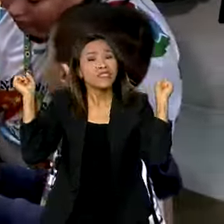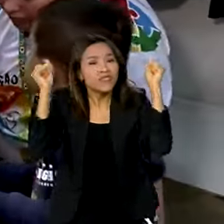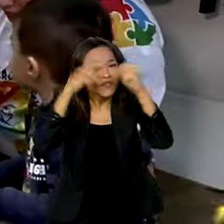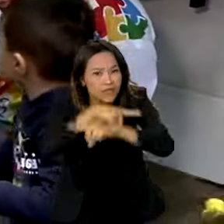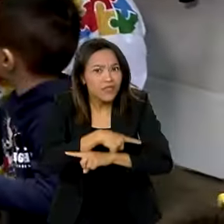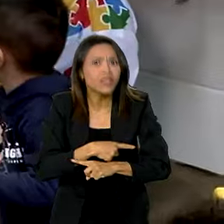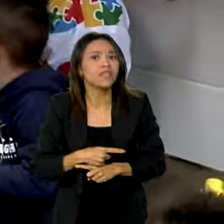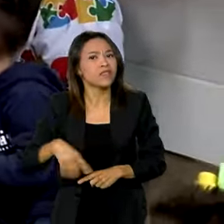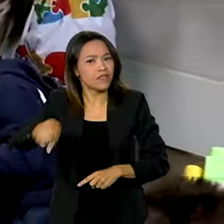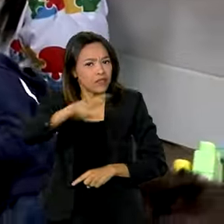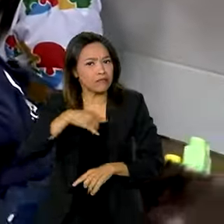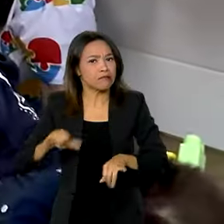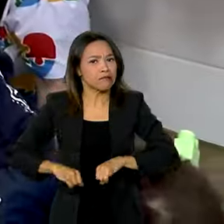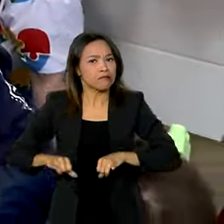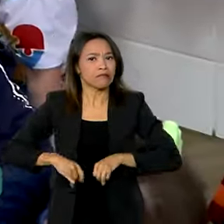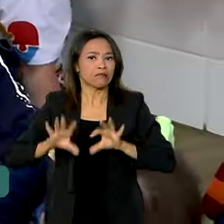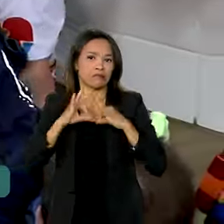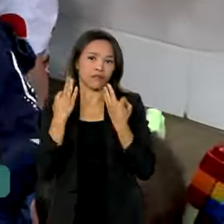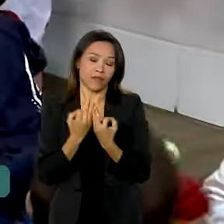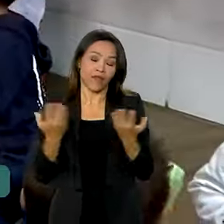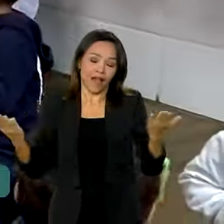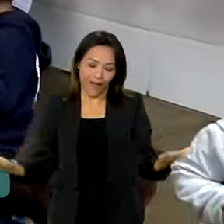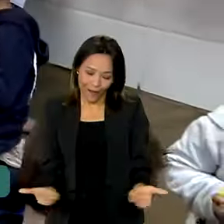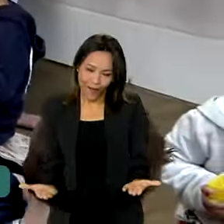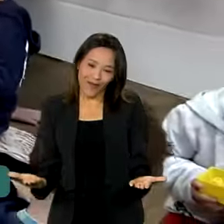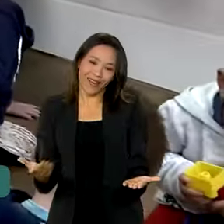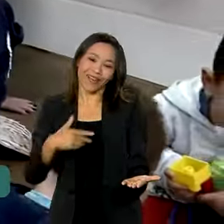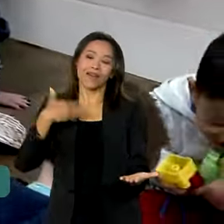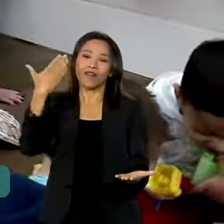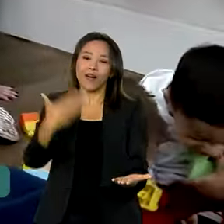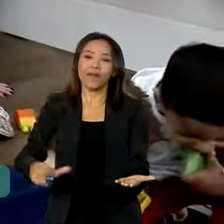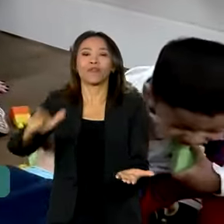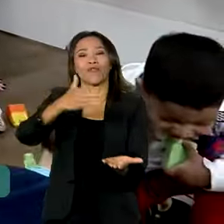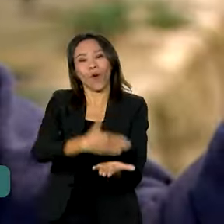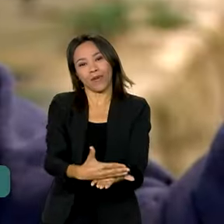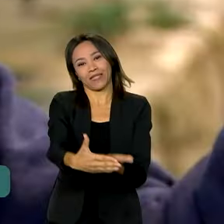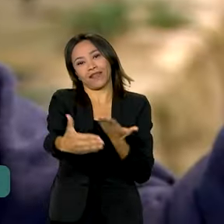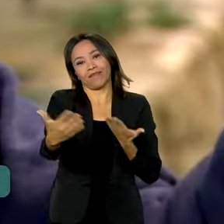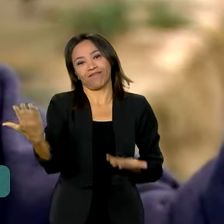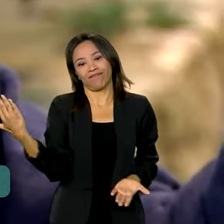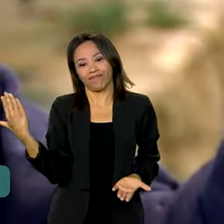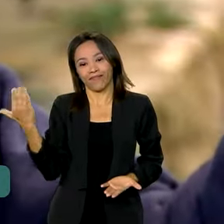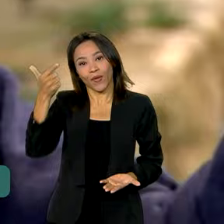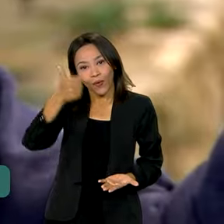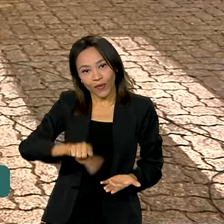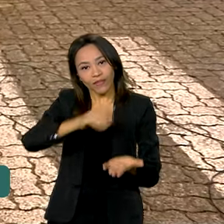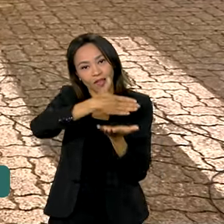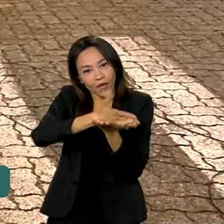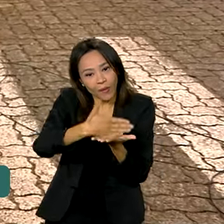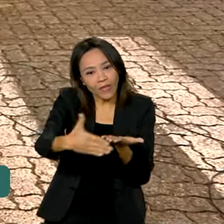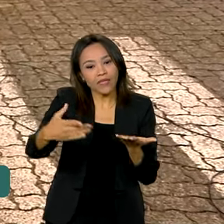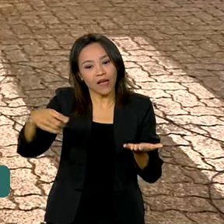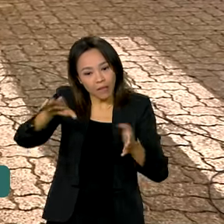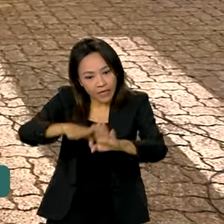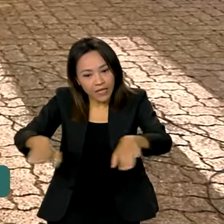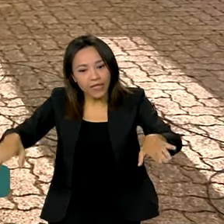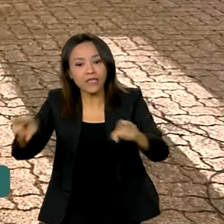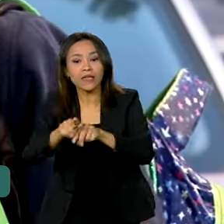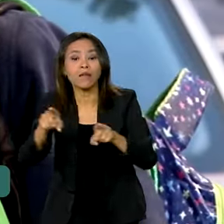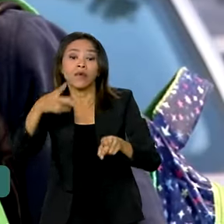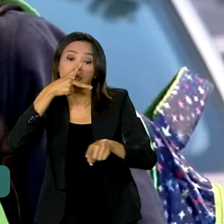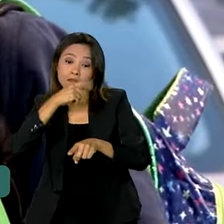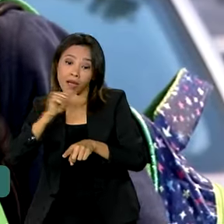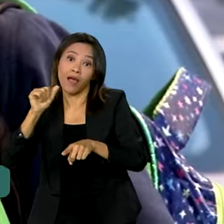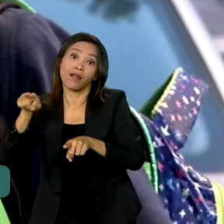vividos por essas famílias, nada melhor do que recomeçar. Recomeço pra elas e também para os pais.